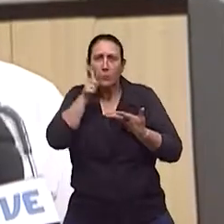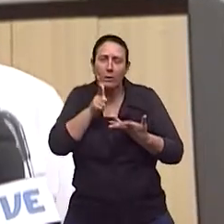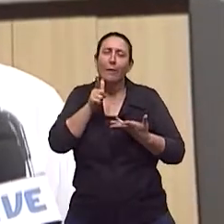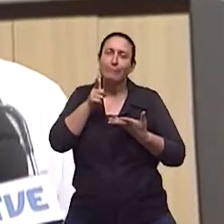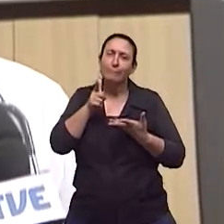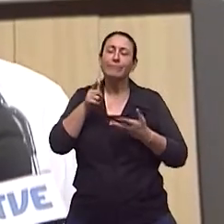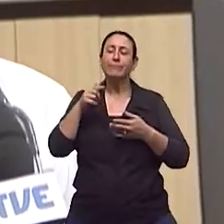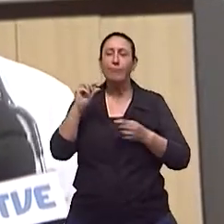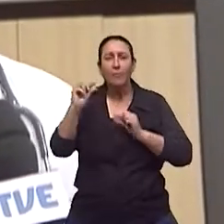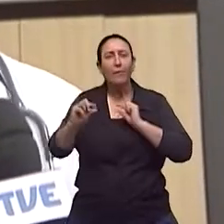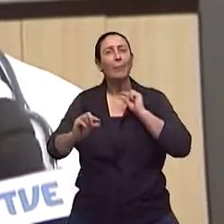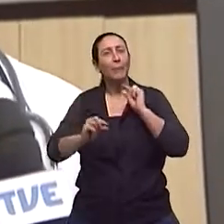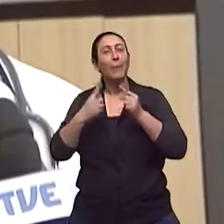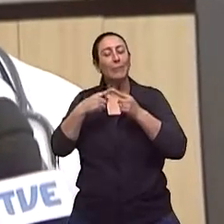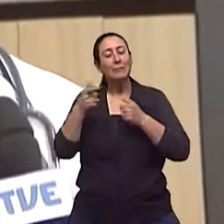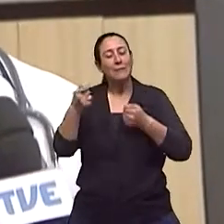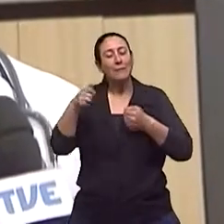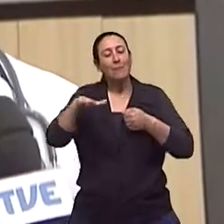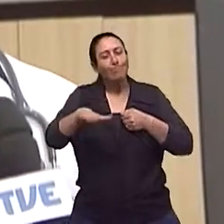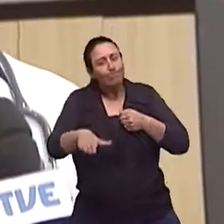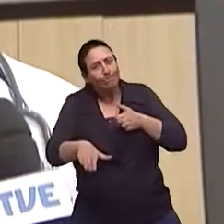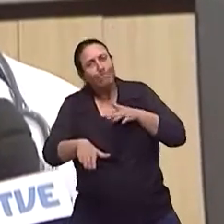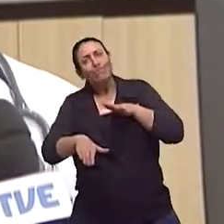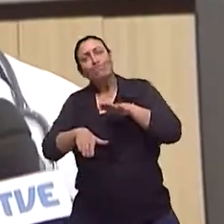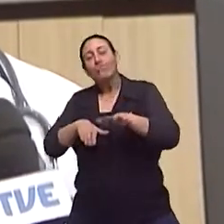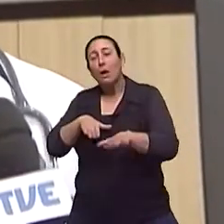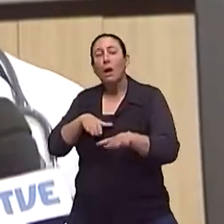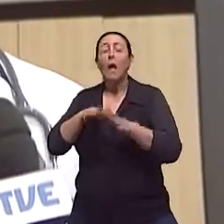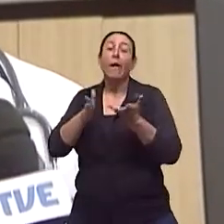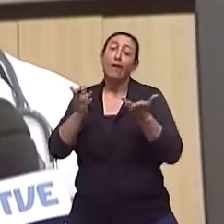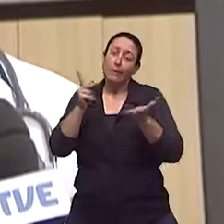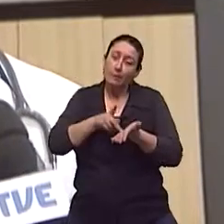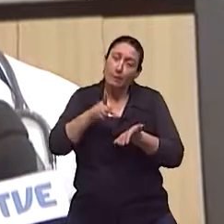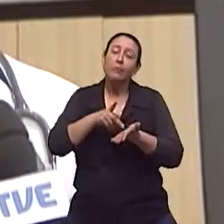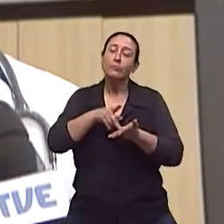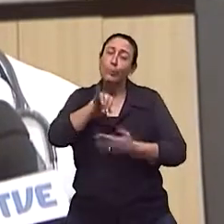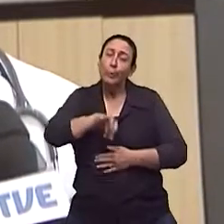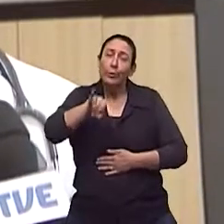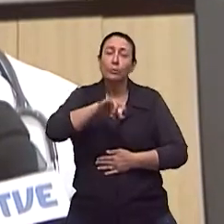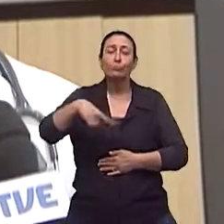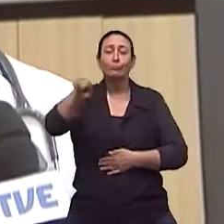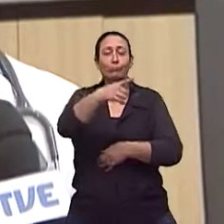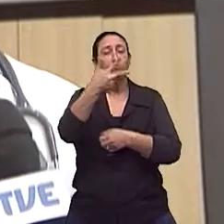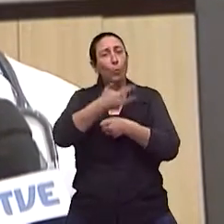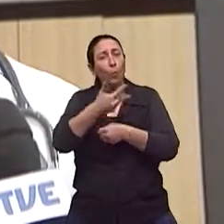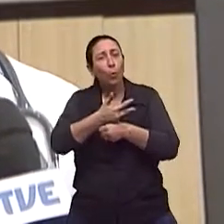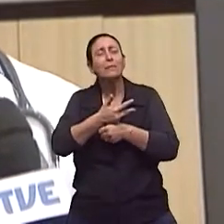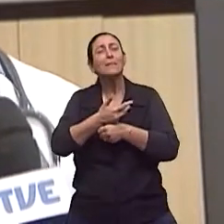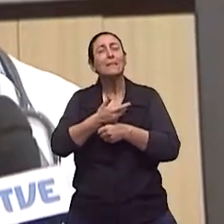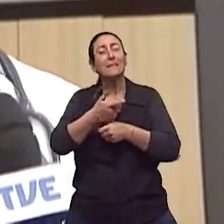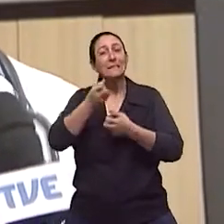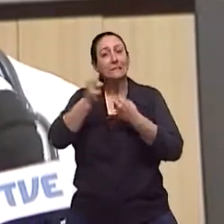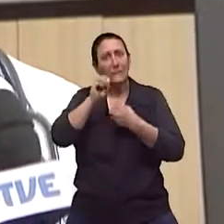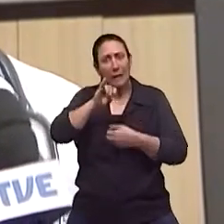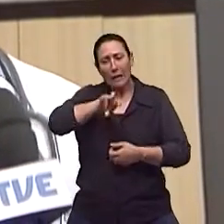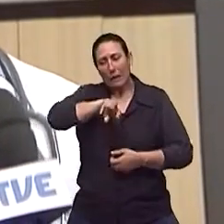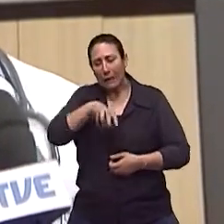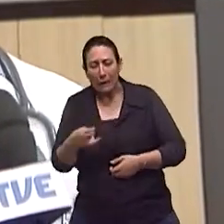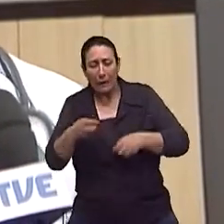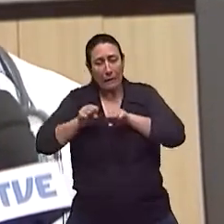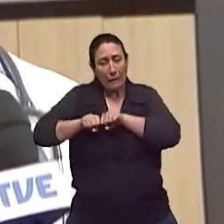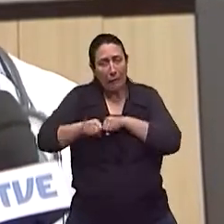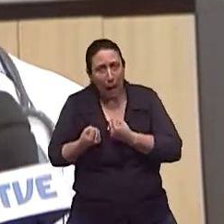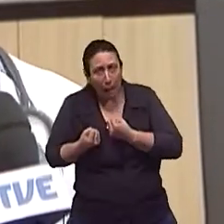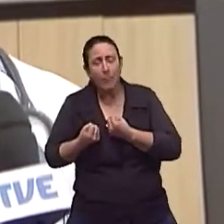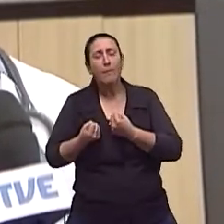antigravitacional contra a força da gravidade. É muito importante que o idoso, assim que ele caia e tenha uma fratura,